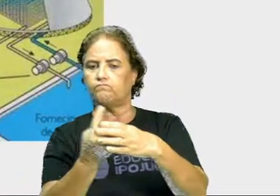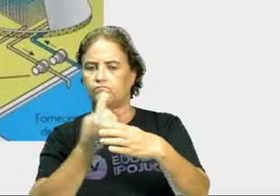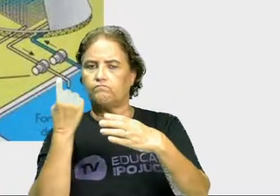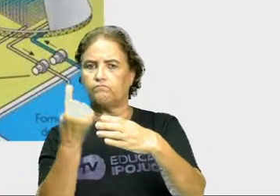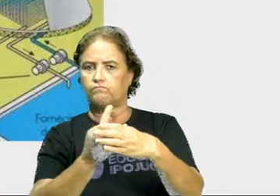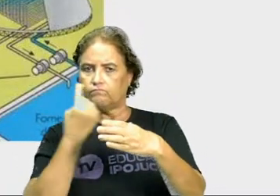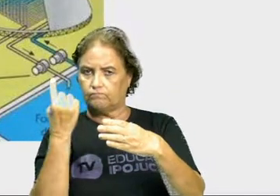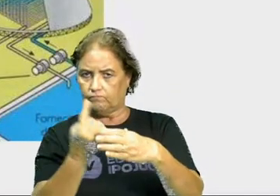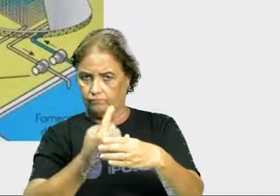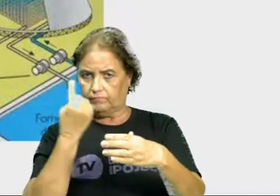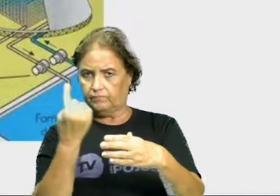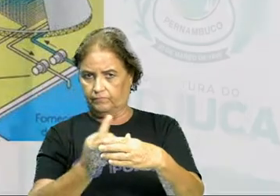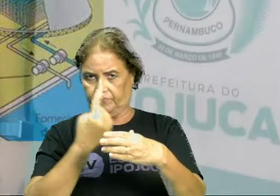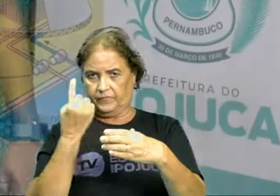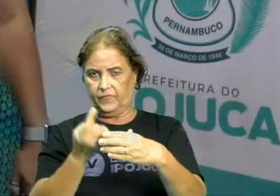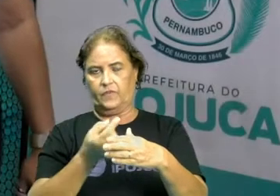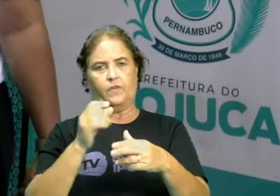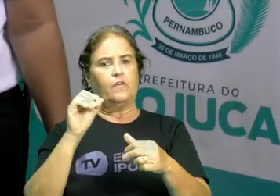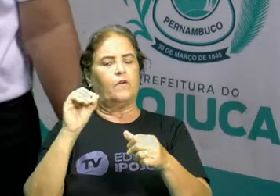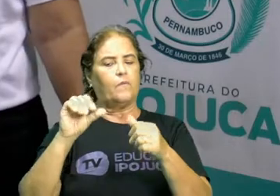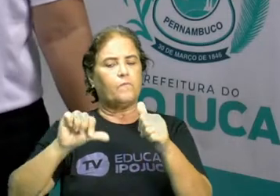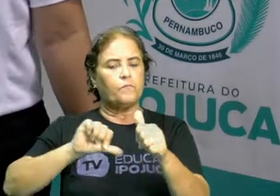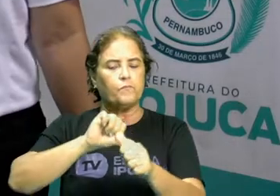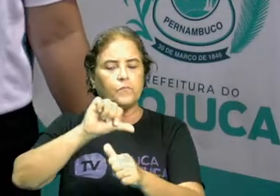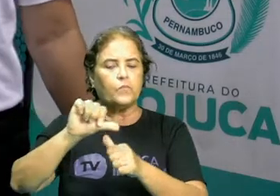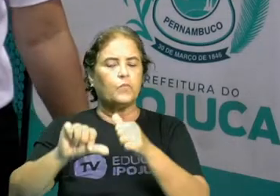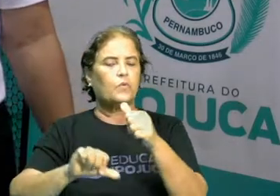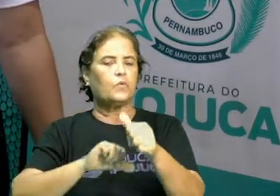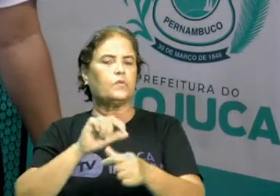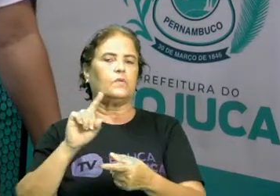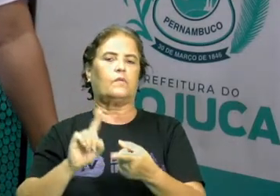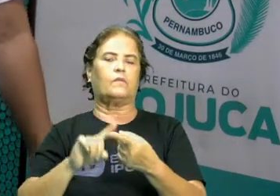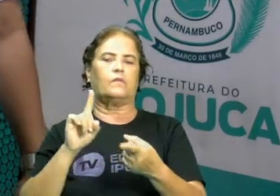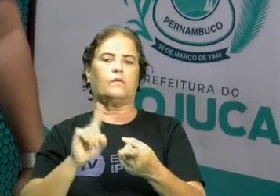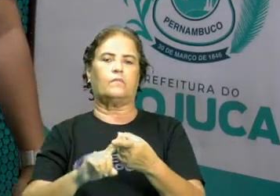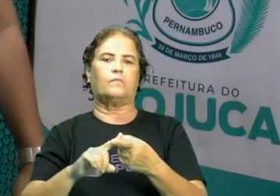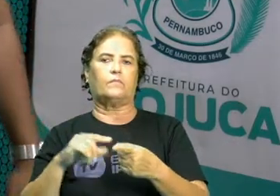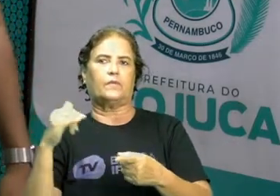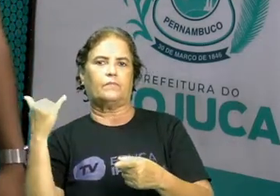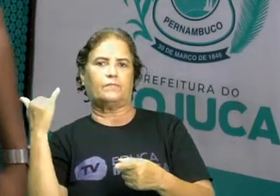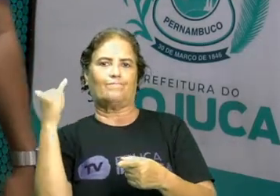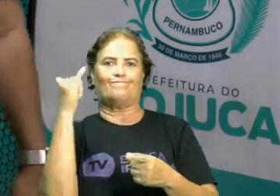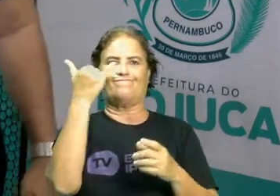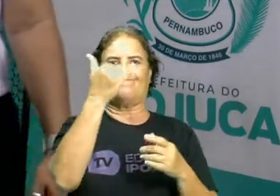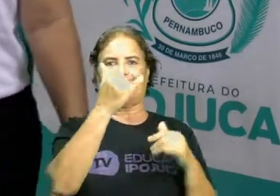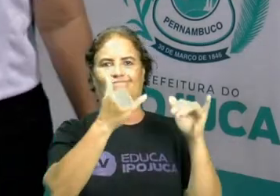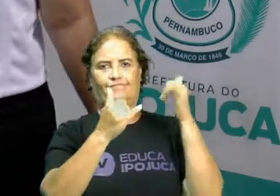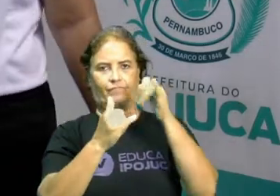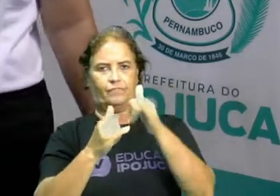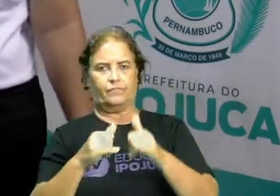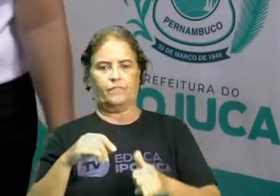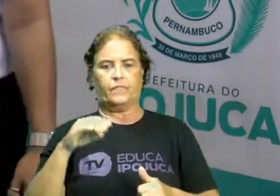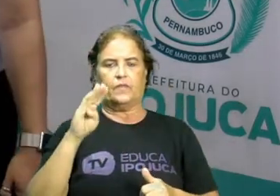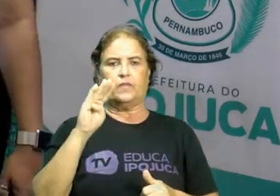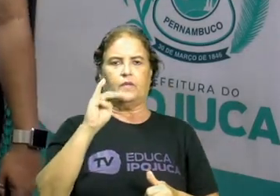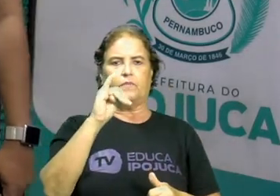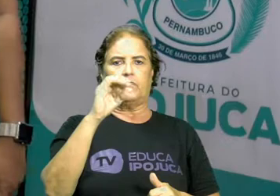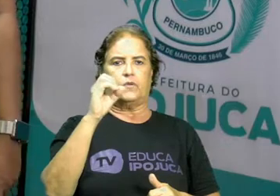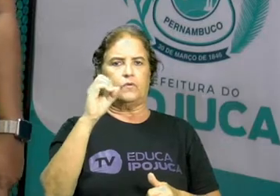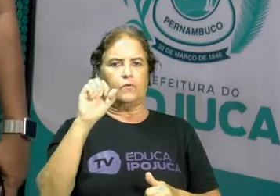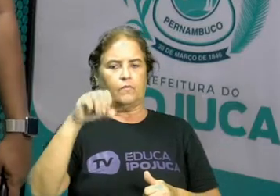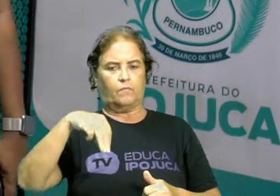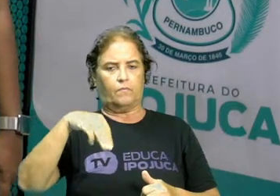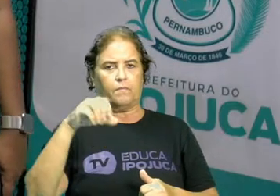gerando também energia elétrica. Biomassa. Aí é quando eu